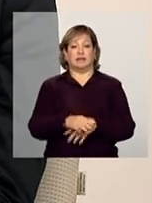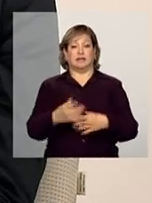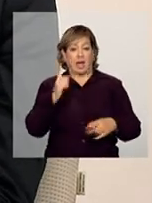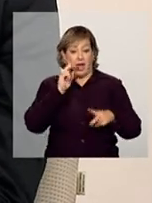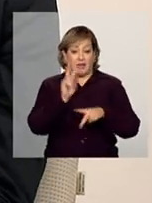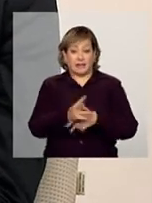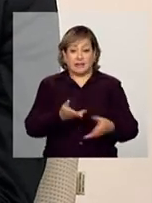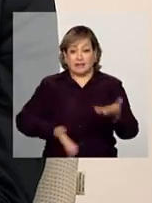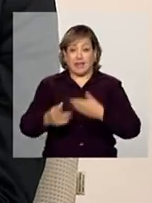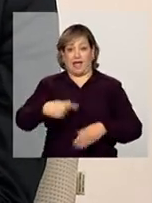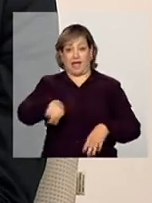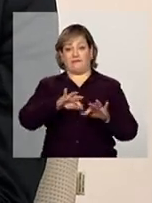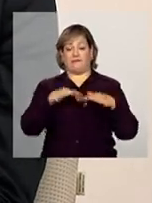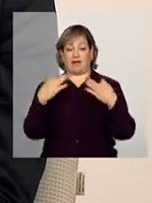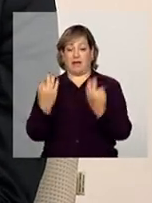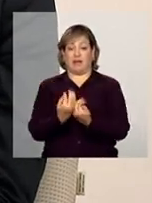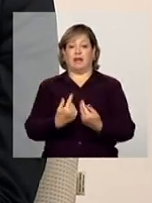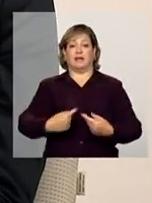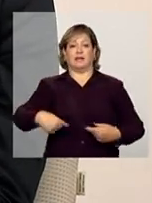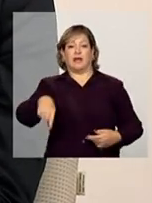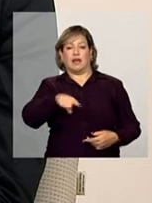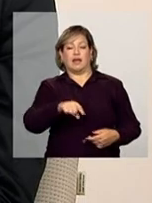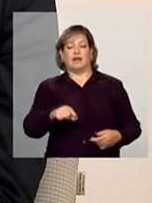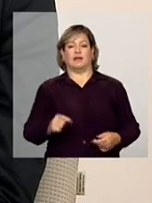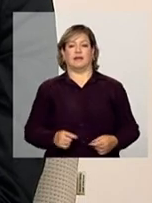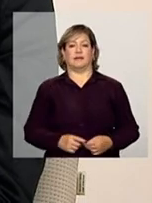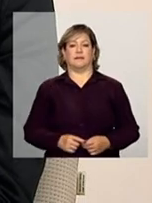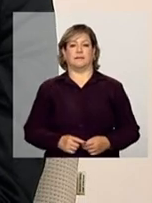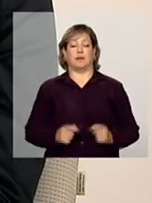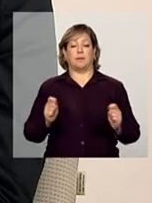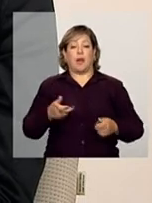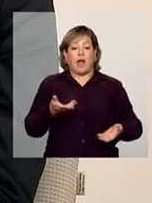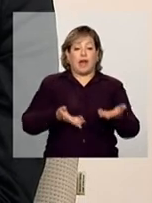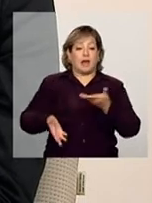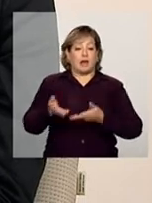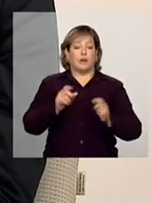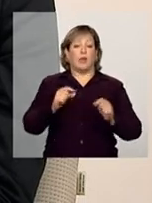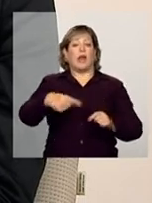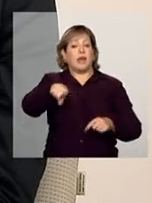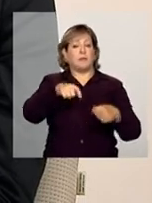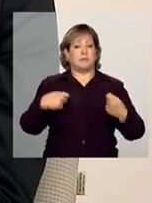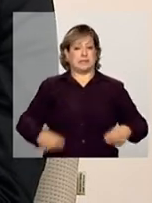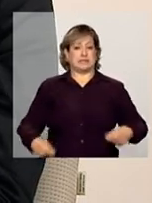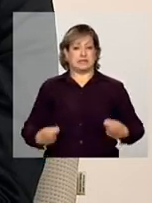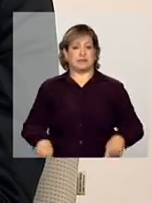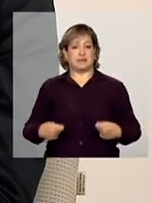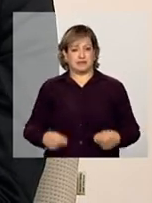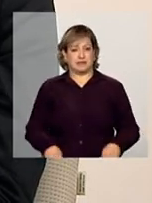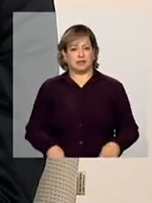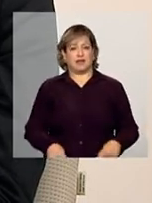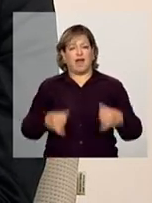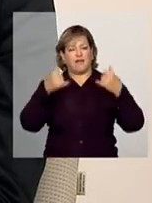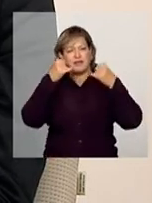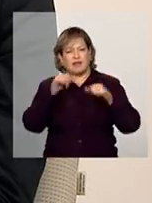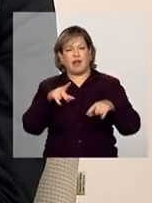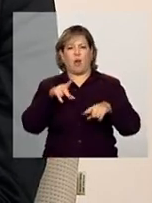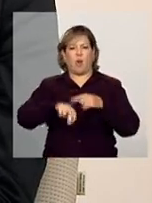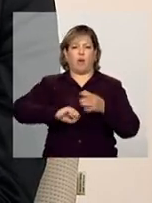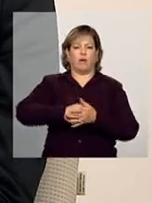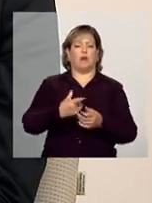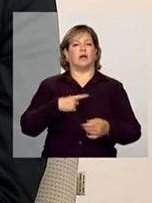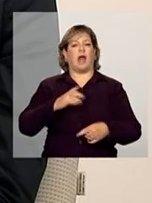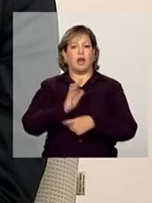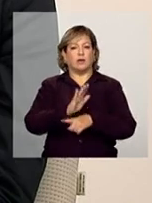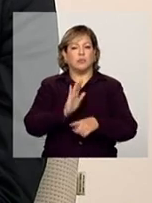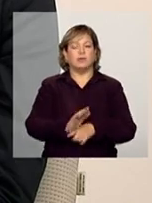a essas famílias para que elas, para a gente poder dar o atendimento que elas necessitam para superar todas as situações que elas vivenciam